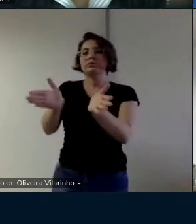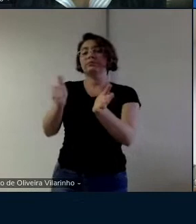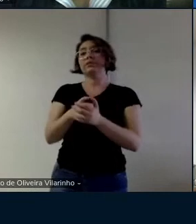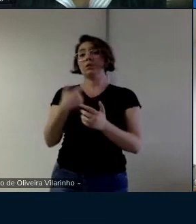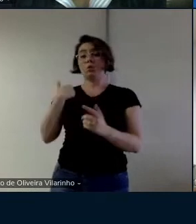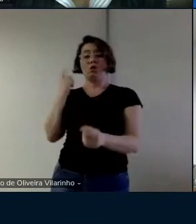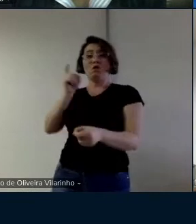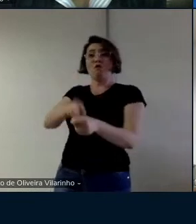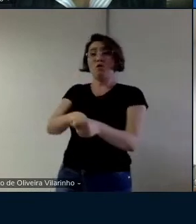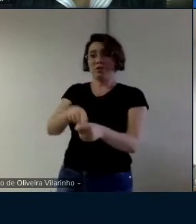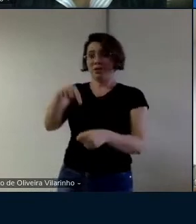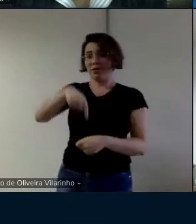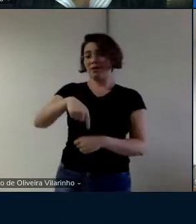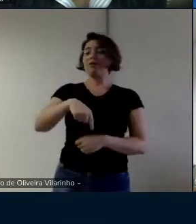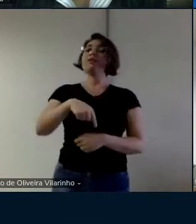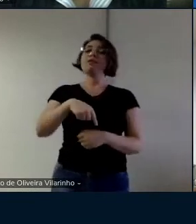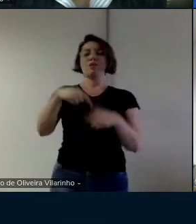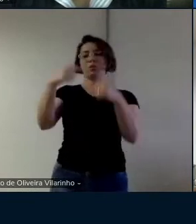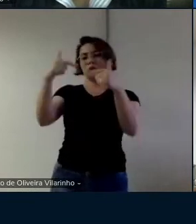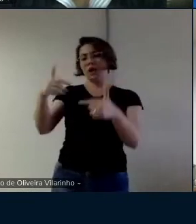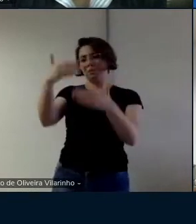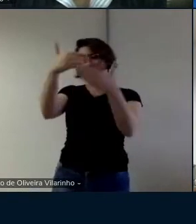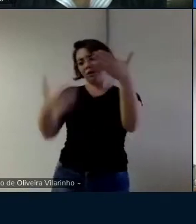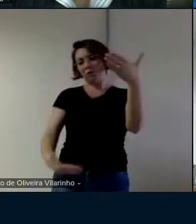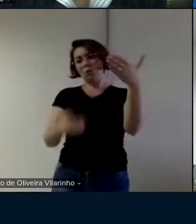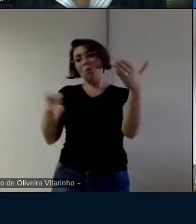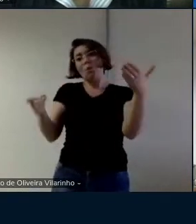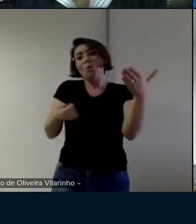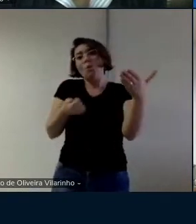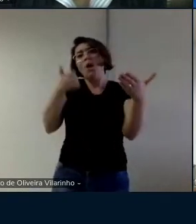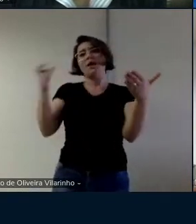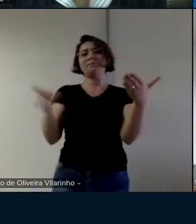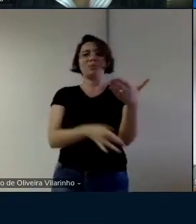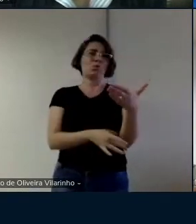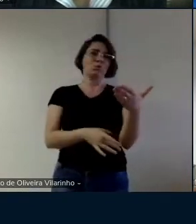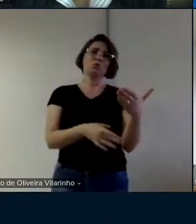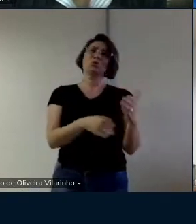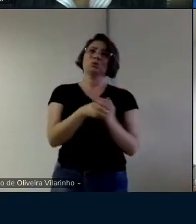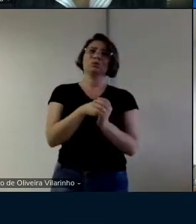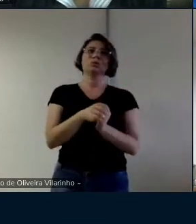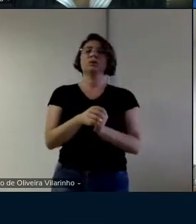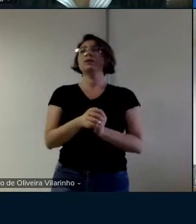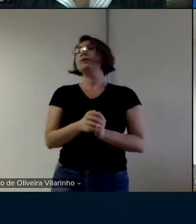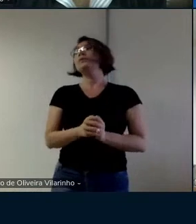estava basicamente assim desenhado só foi necessário aquele